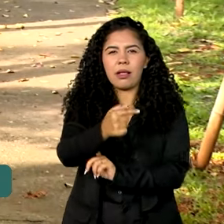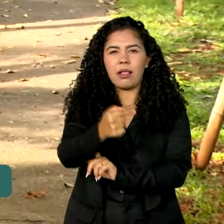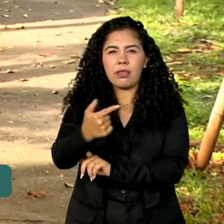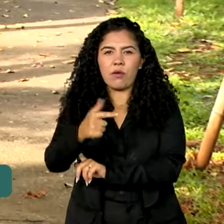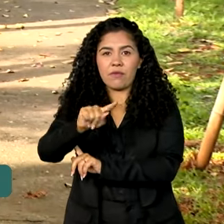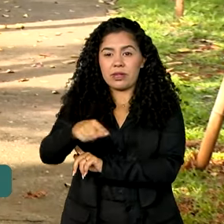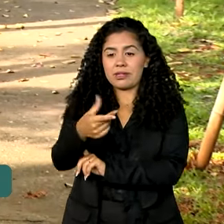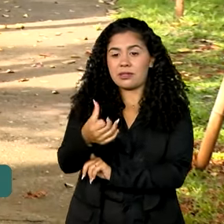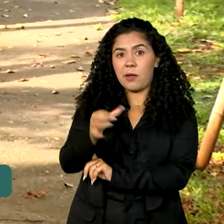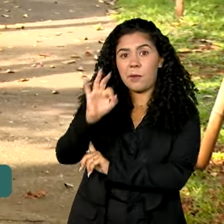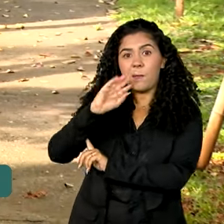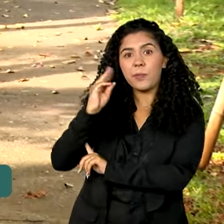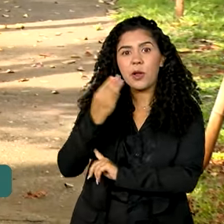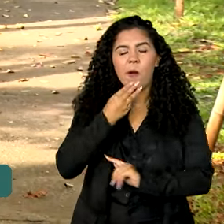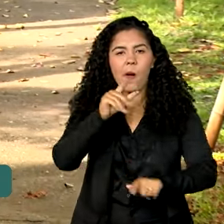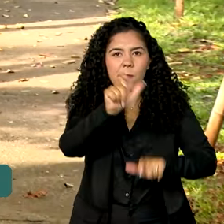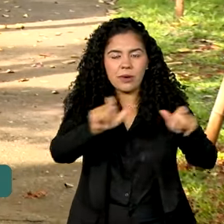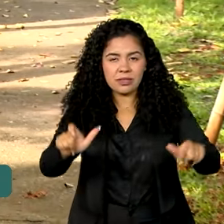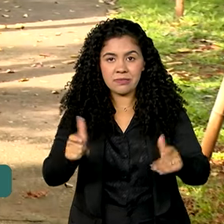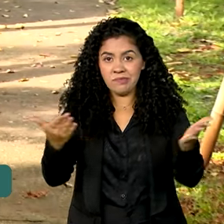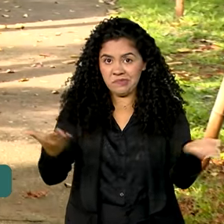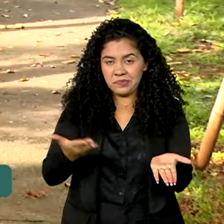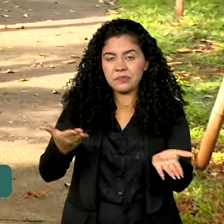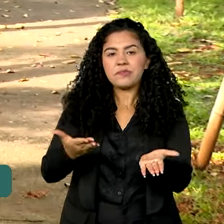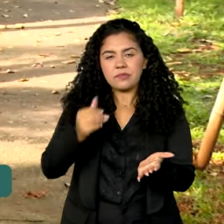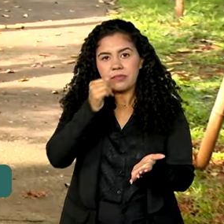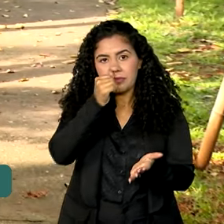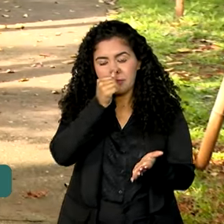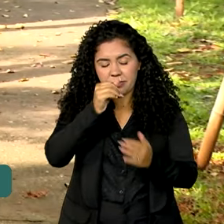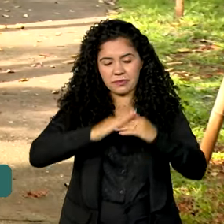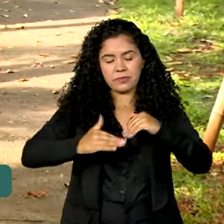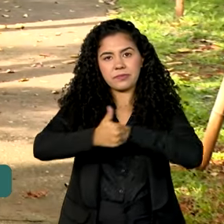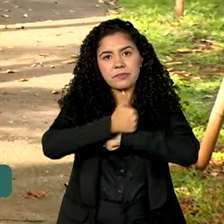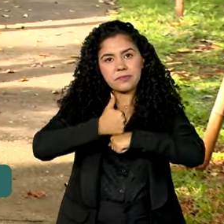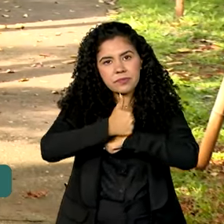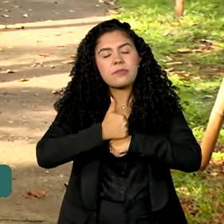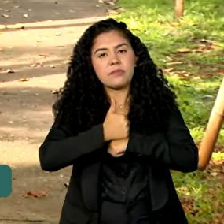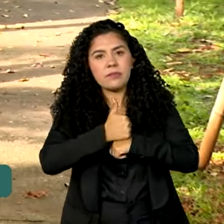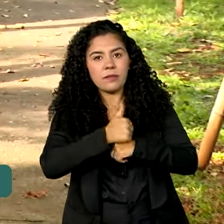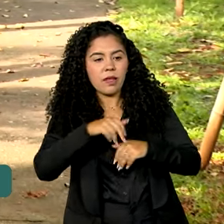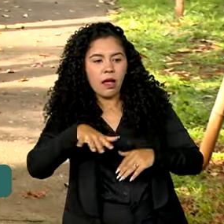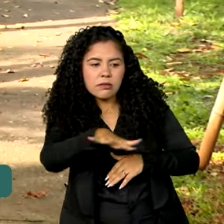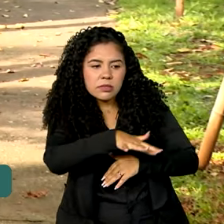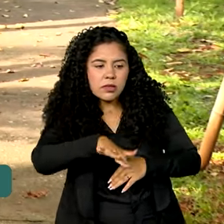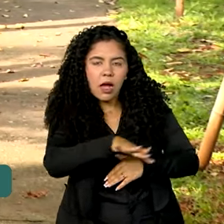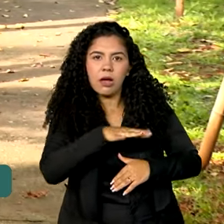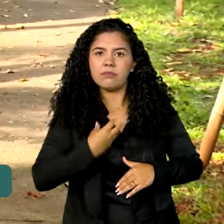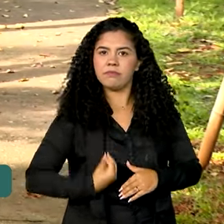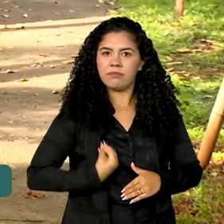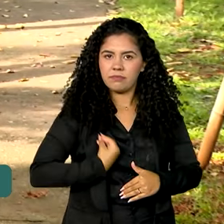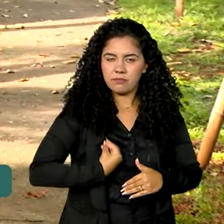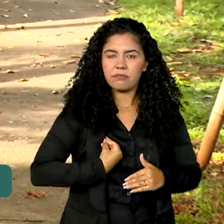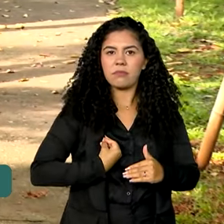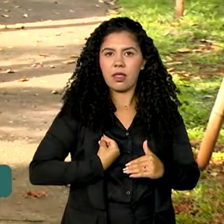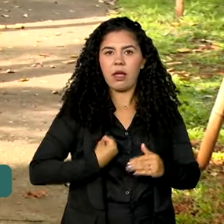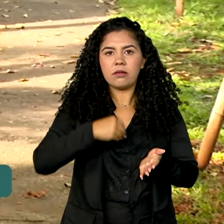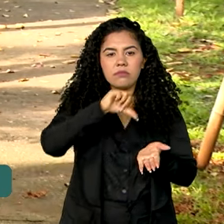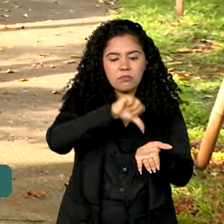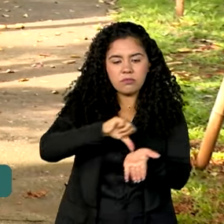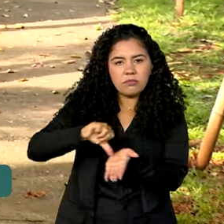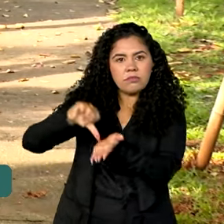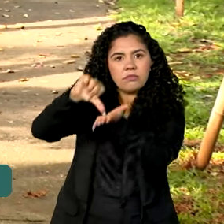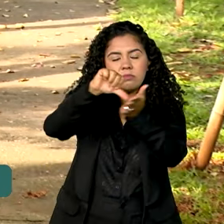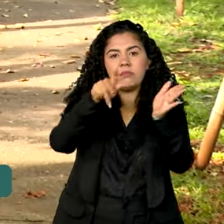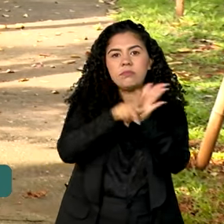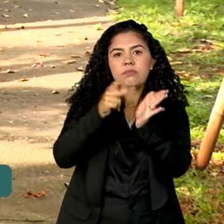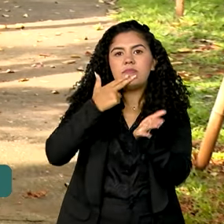milhões de pessoas. E hoje e amanhã, técnicos e especialistas em finanças estarão disponíveis em agências selecionadas dos